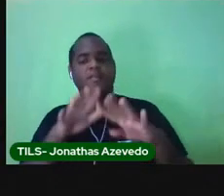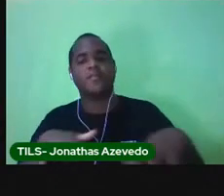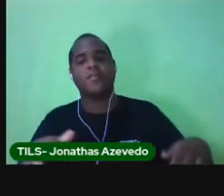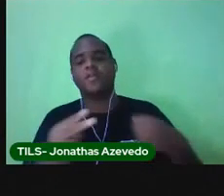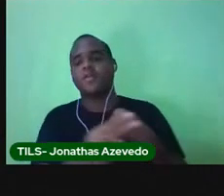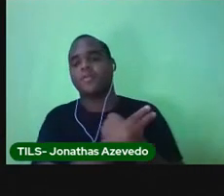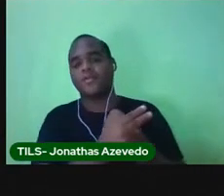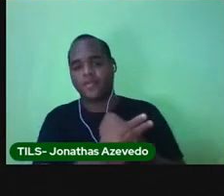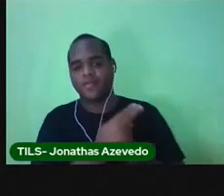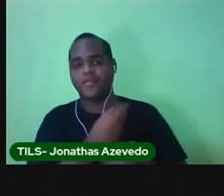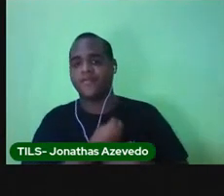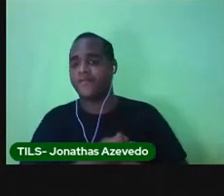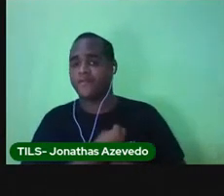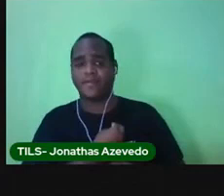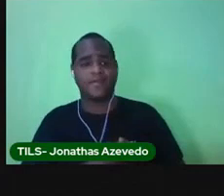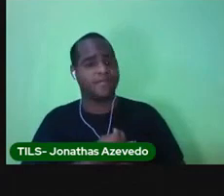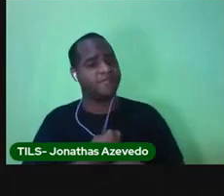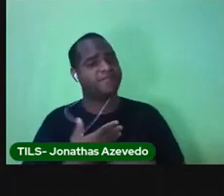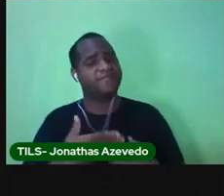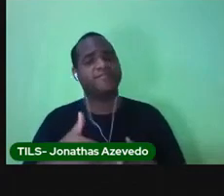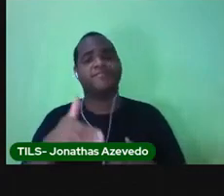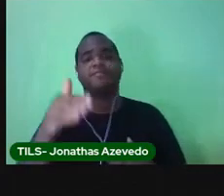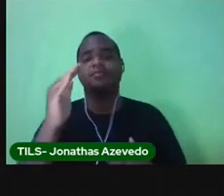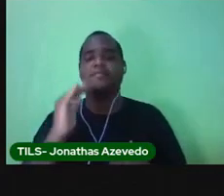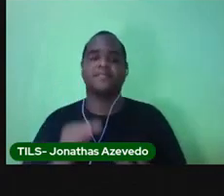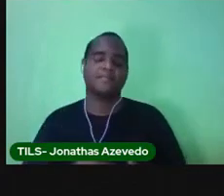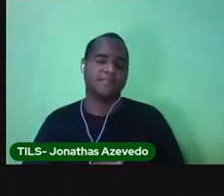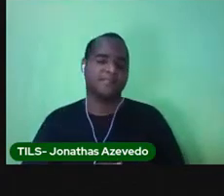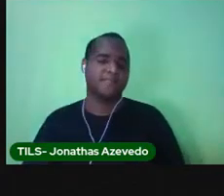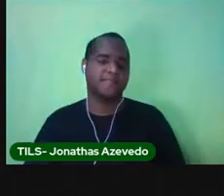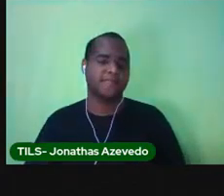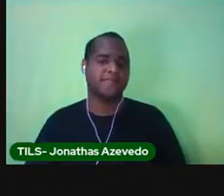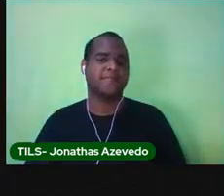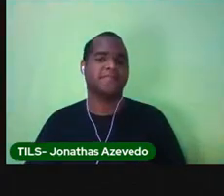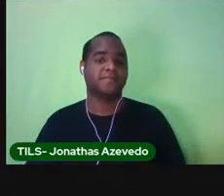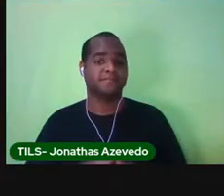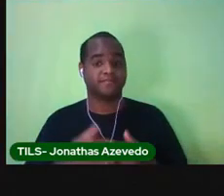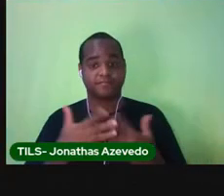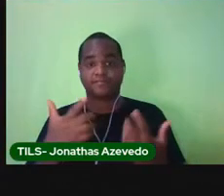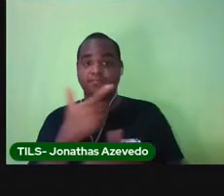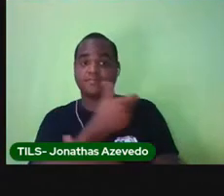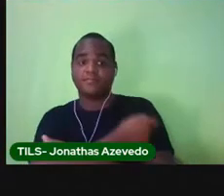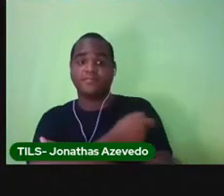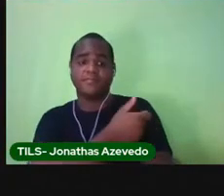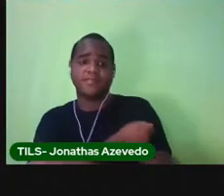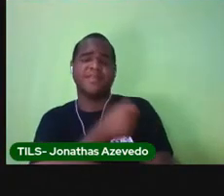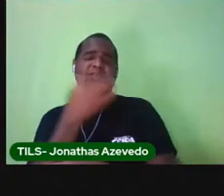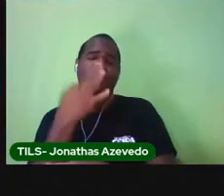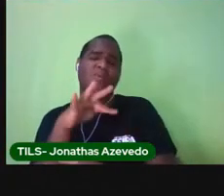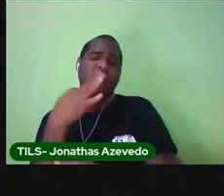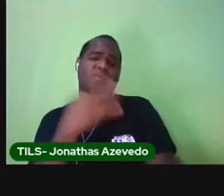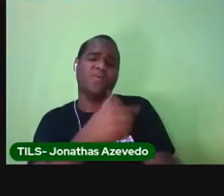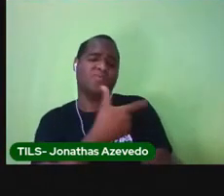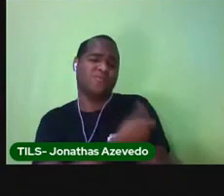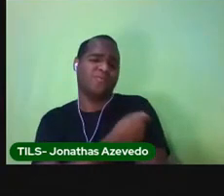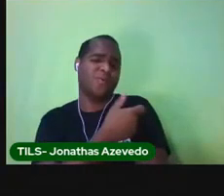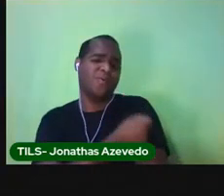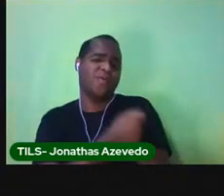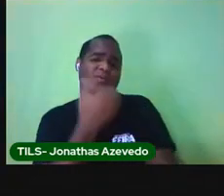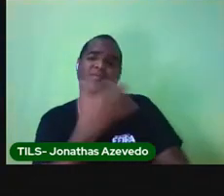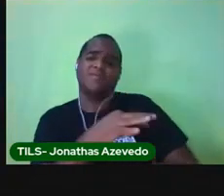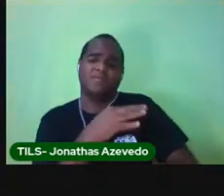e nos protegerão por toda a vida. As vacinas doem pro injeção.